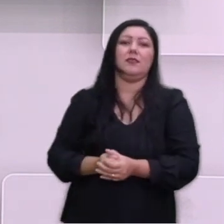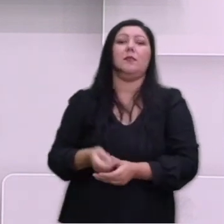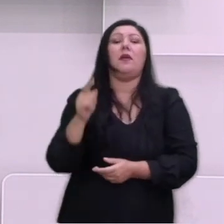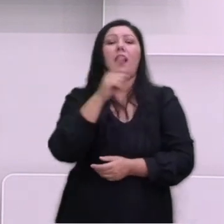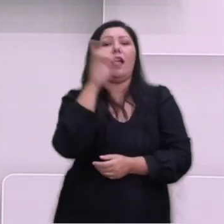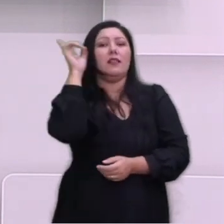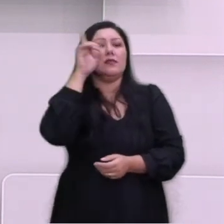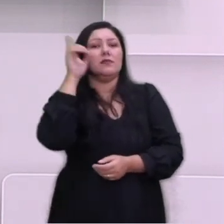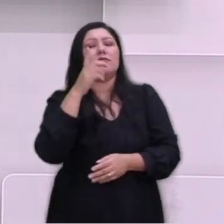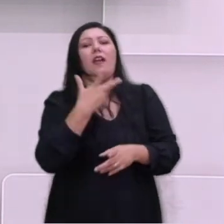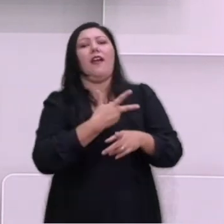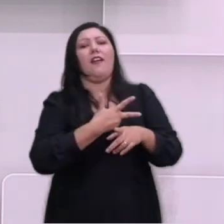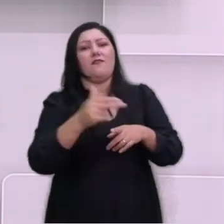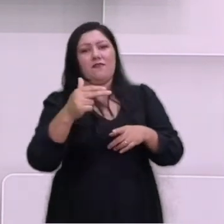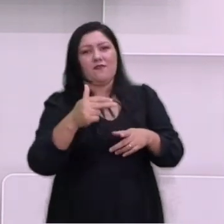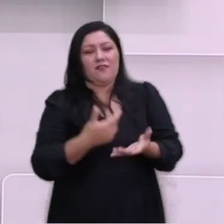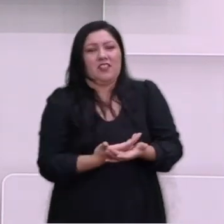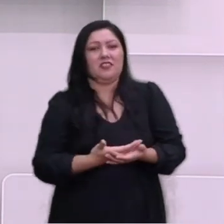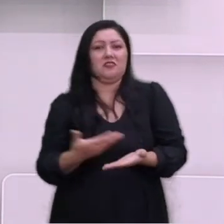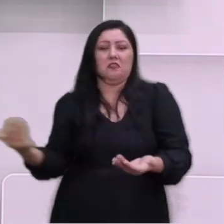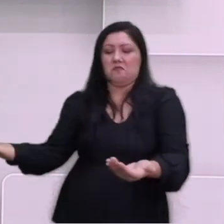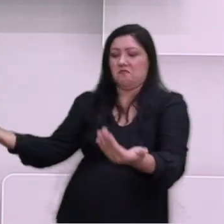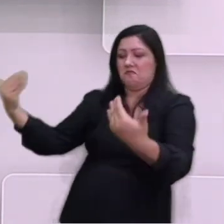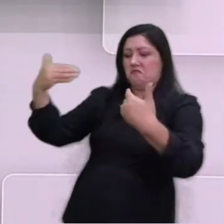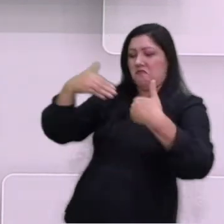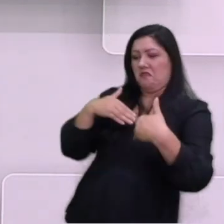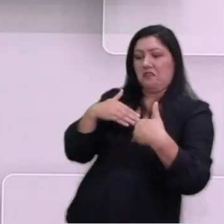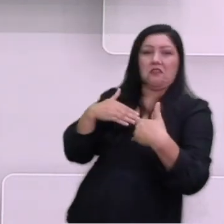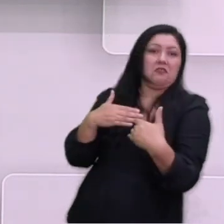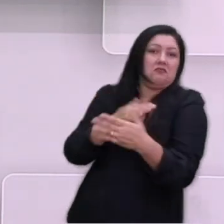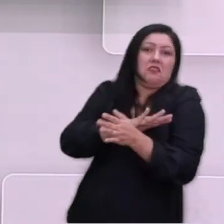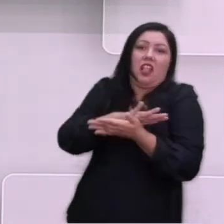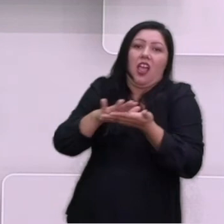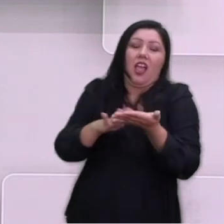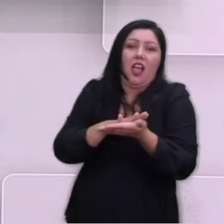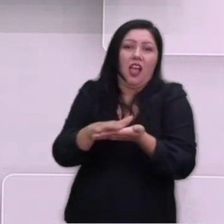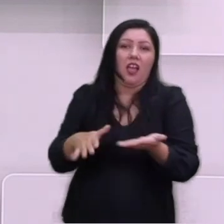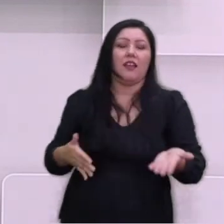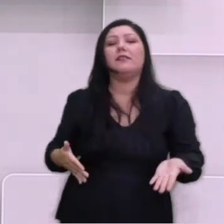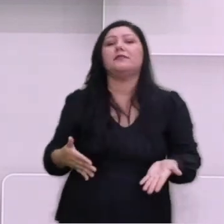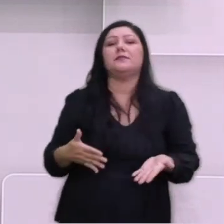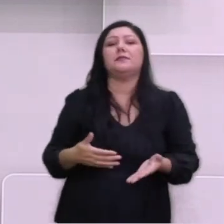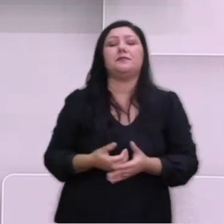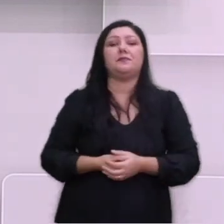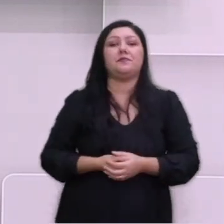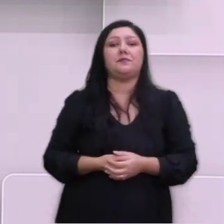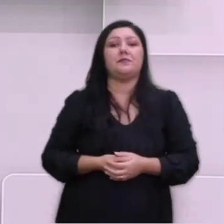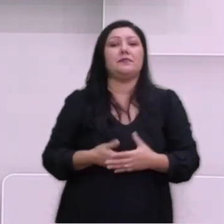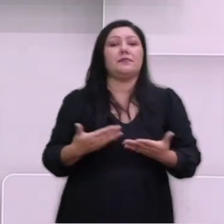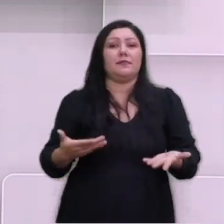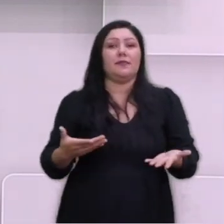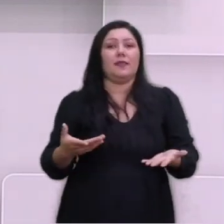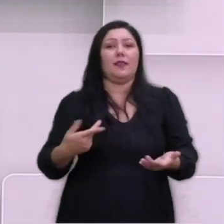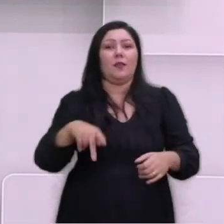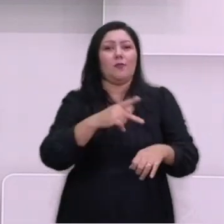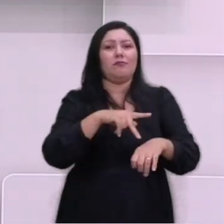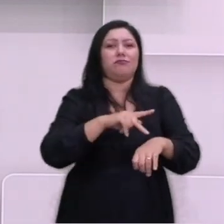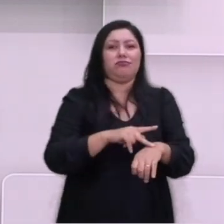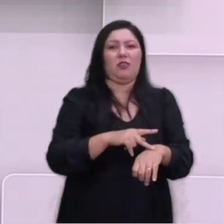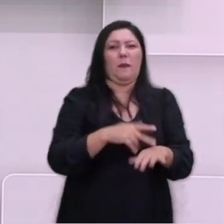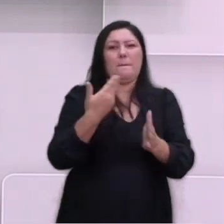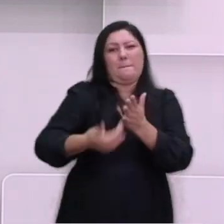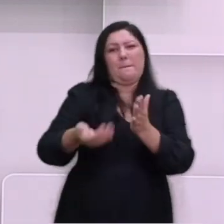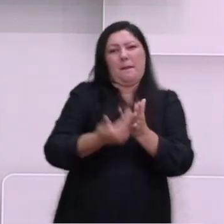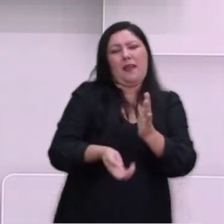que não tiveram seu território invadido, exceto lá no Havaí, e desta maneira, o país não acumulava grandes